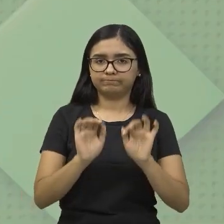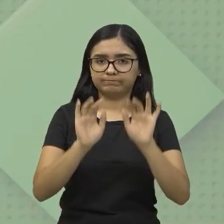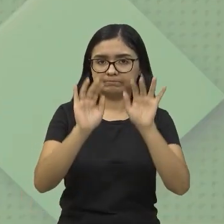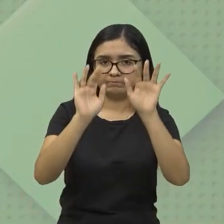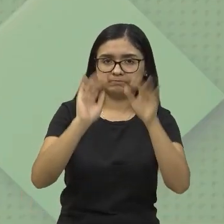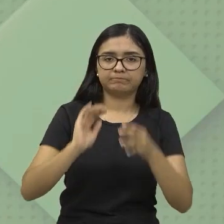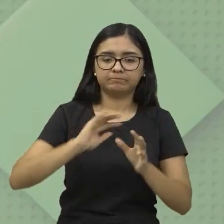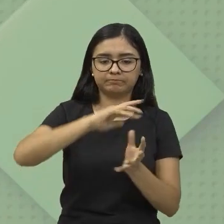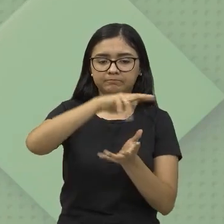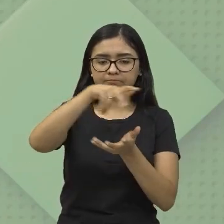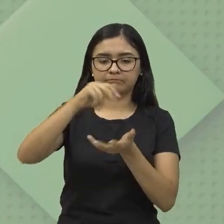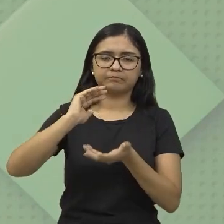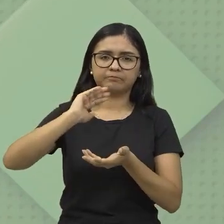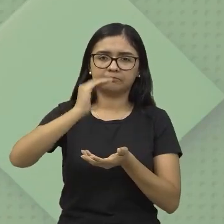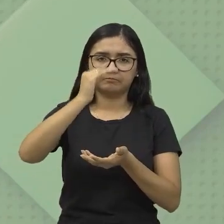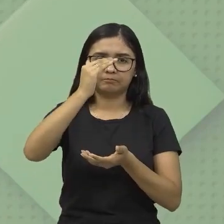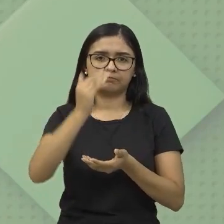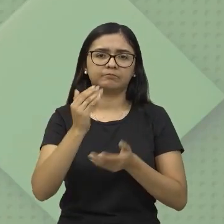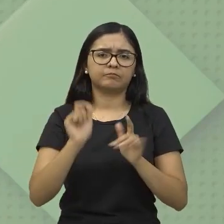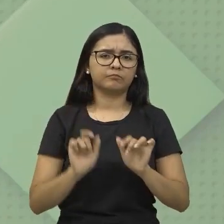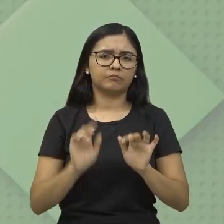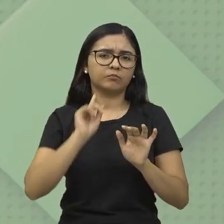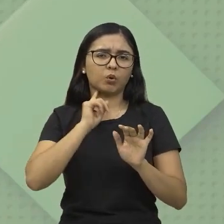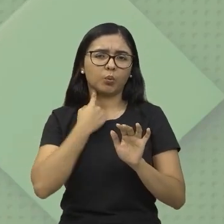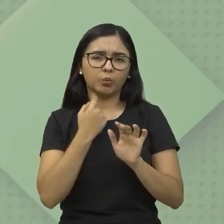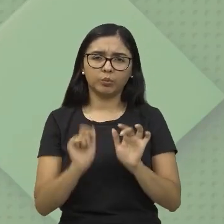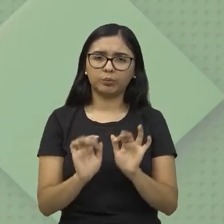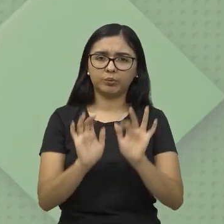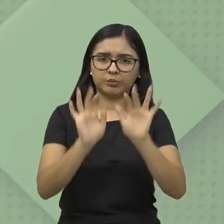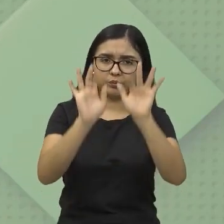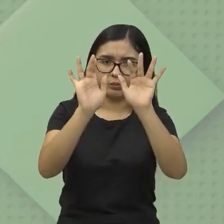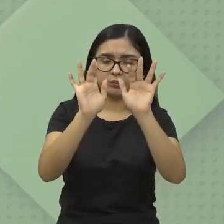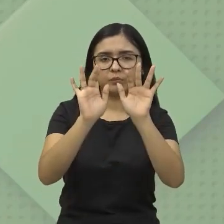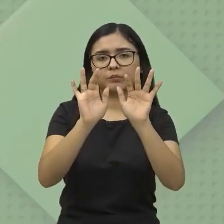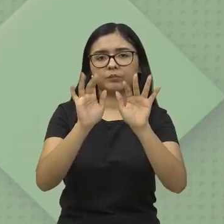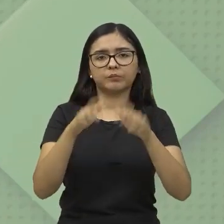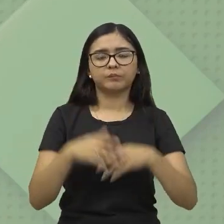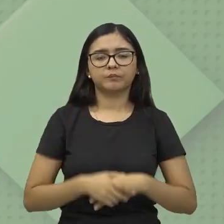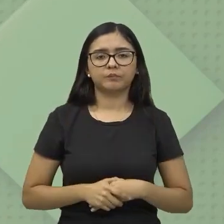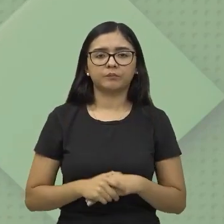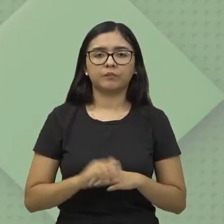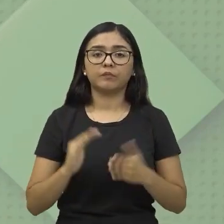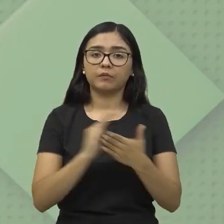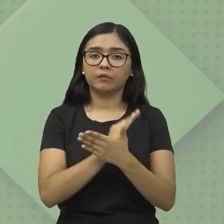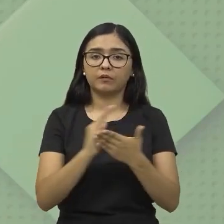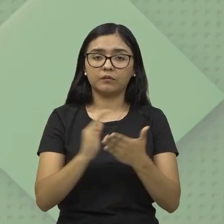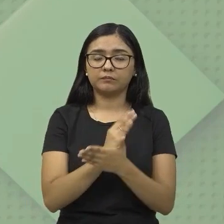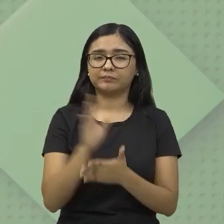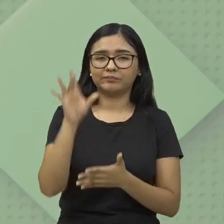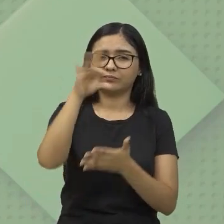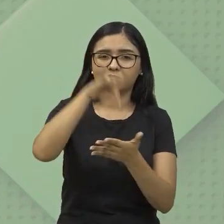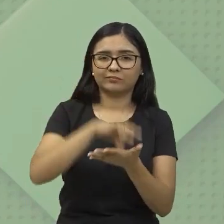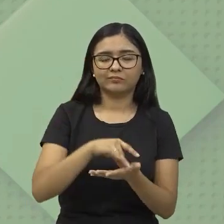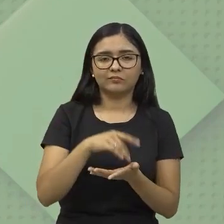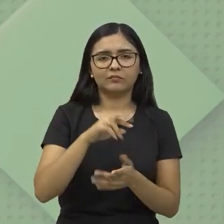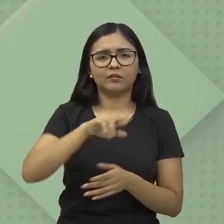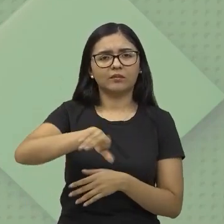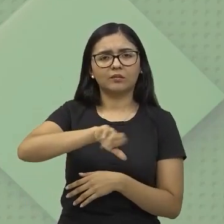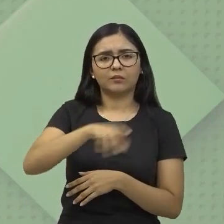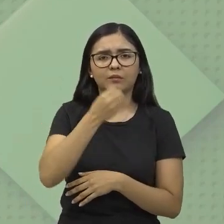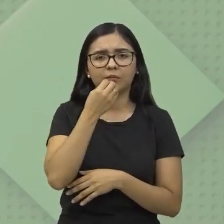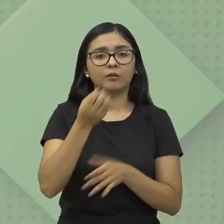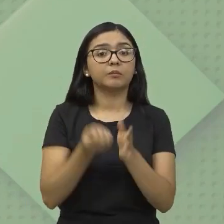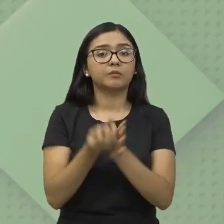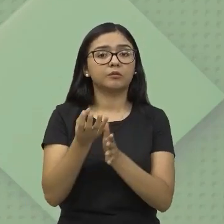atmosfera, né, para a poluição do meio ambiente. Muitas delas nem chegam a ser realmente eficazes, né, na